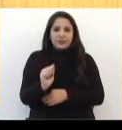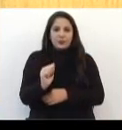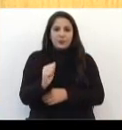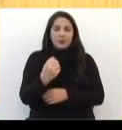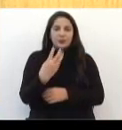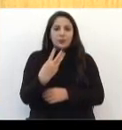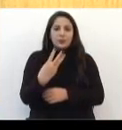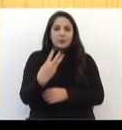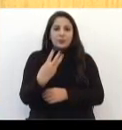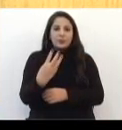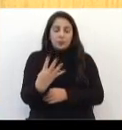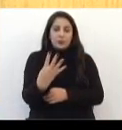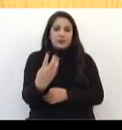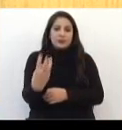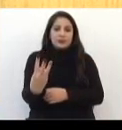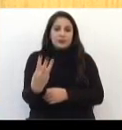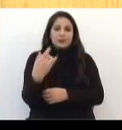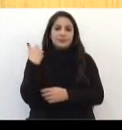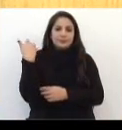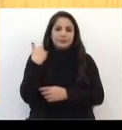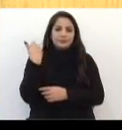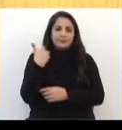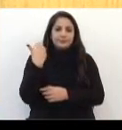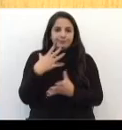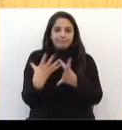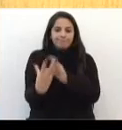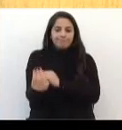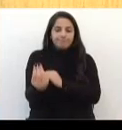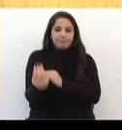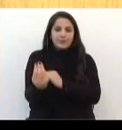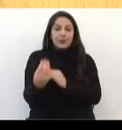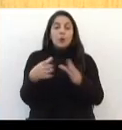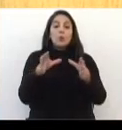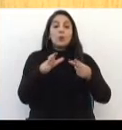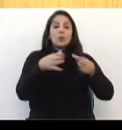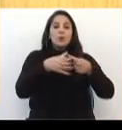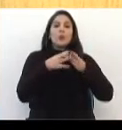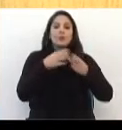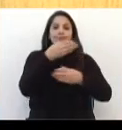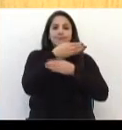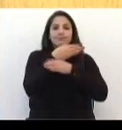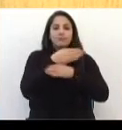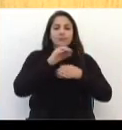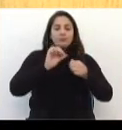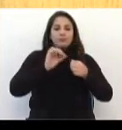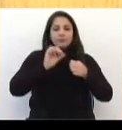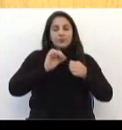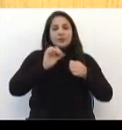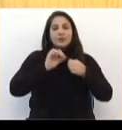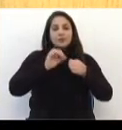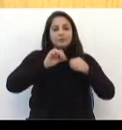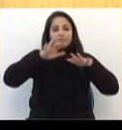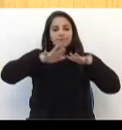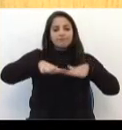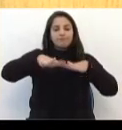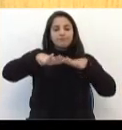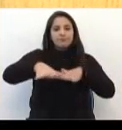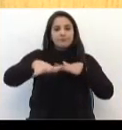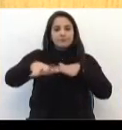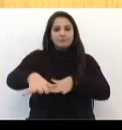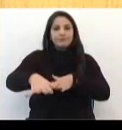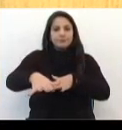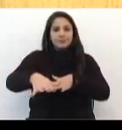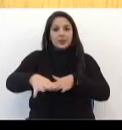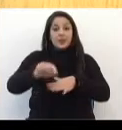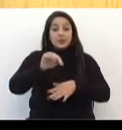Também na segunda-feira A categoria realizou um protesto Pelas ruas da cidade O crime repercutiu no Parlamento